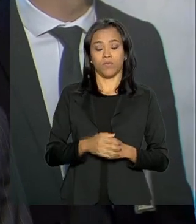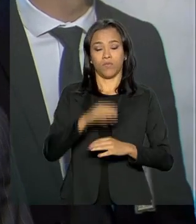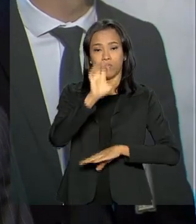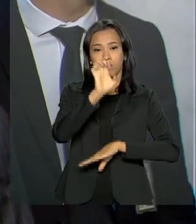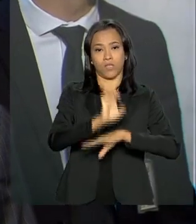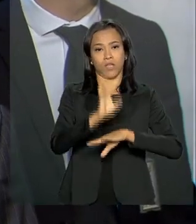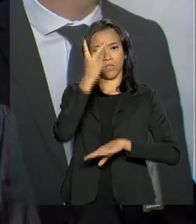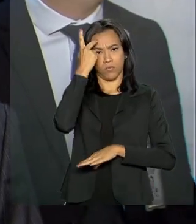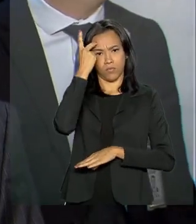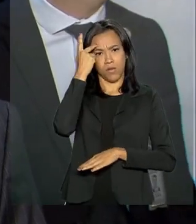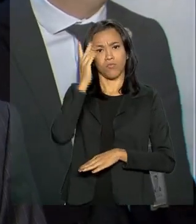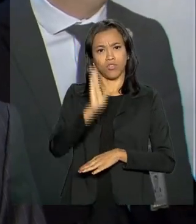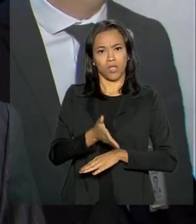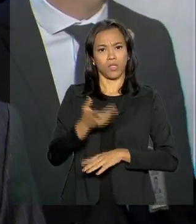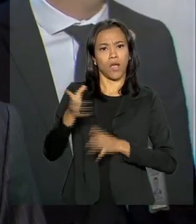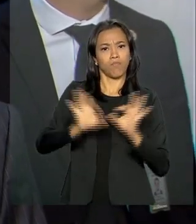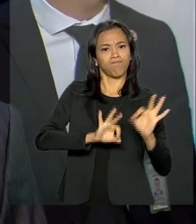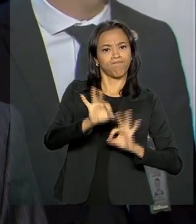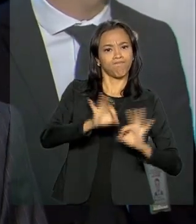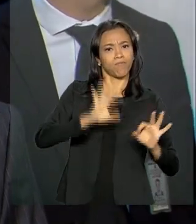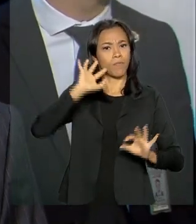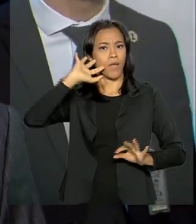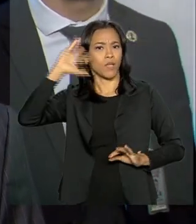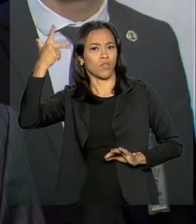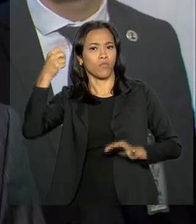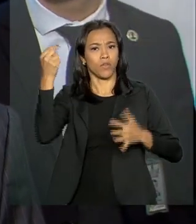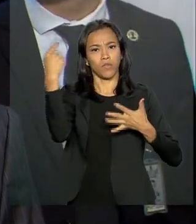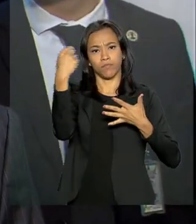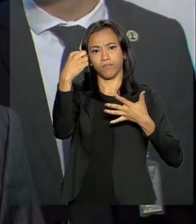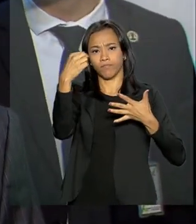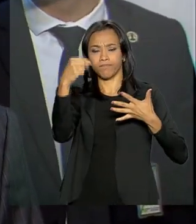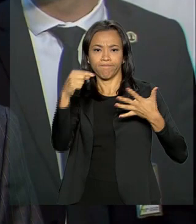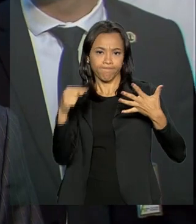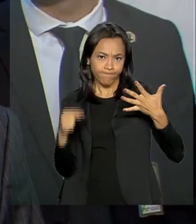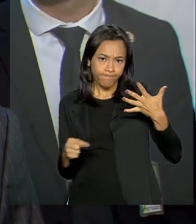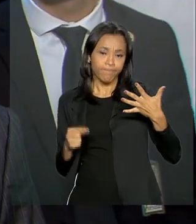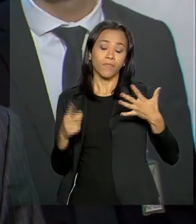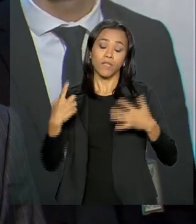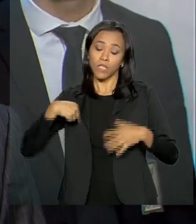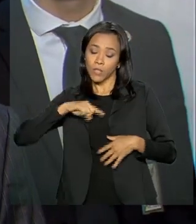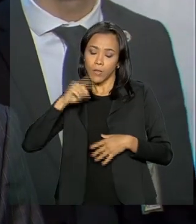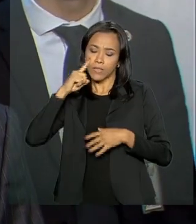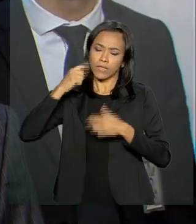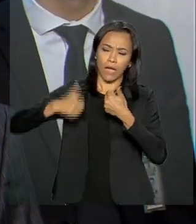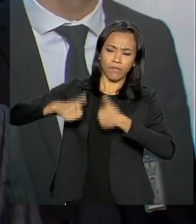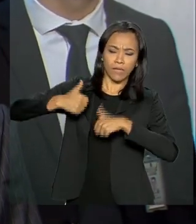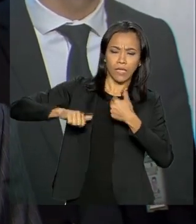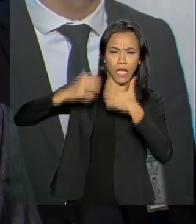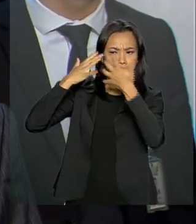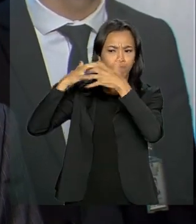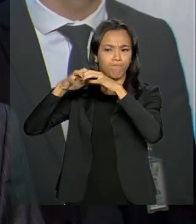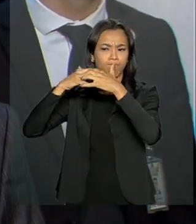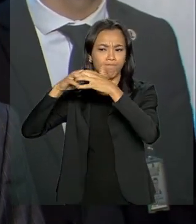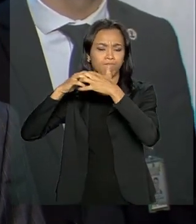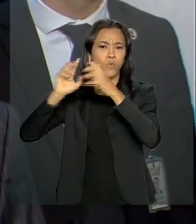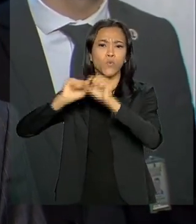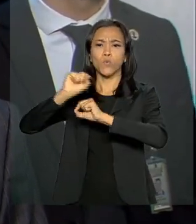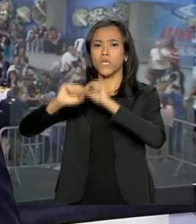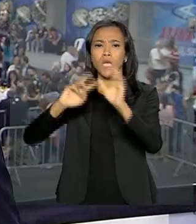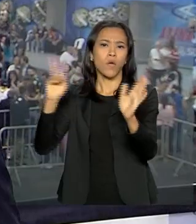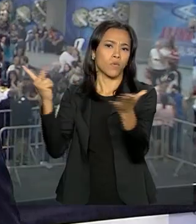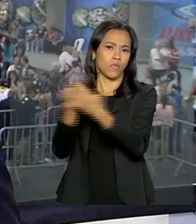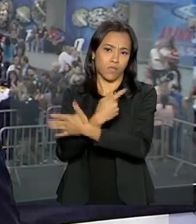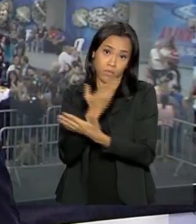tomando as providências e aí a gente tem que estudar e analisar, não de forma rasa, o que aconteceu lá.